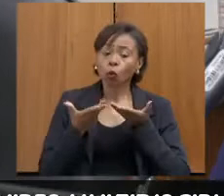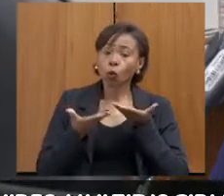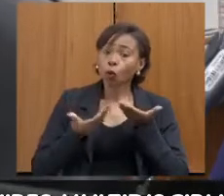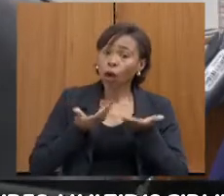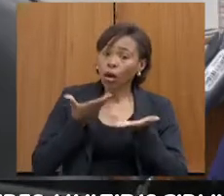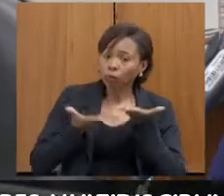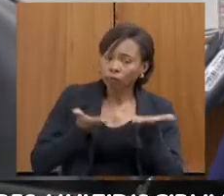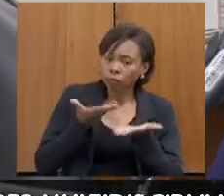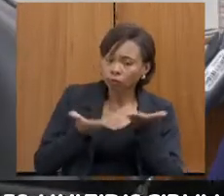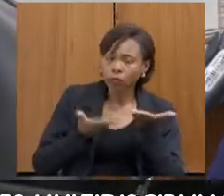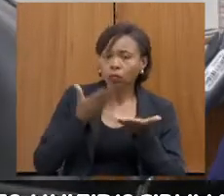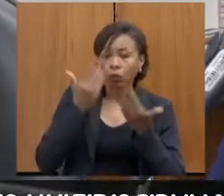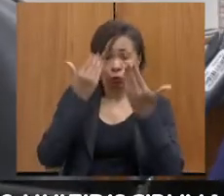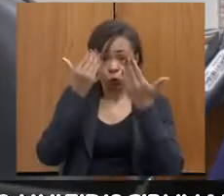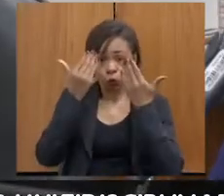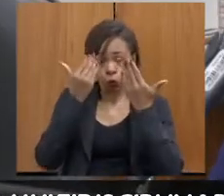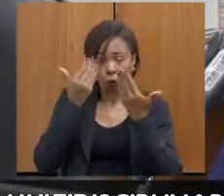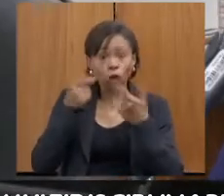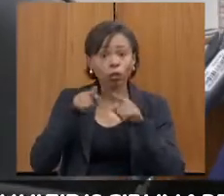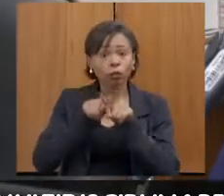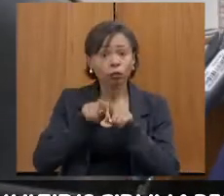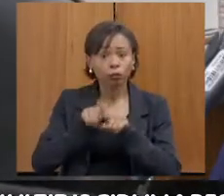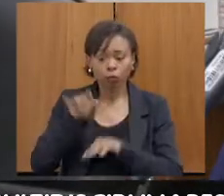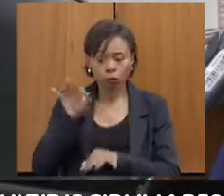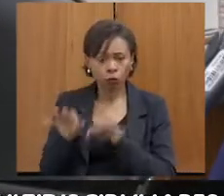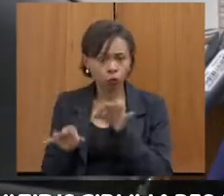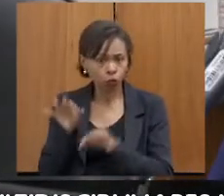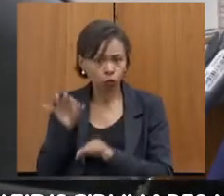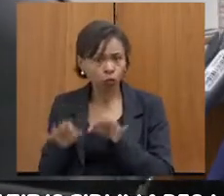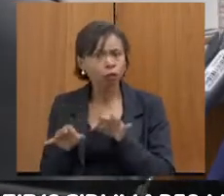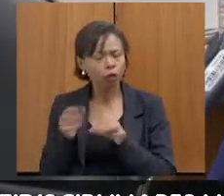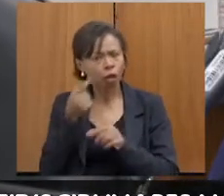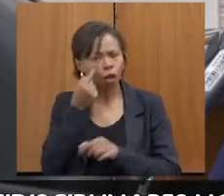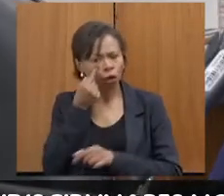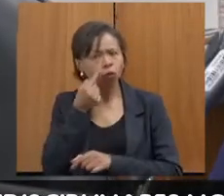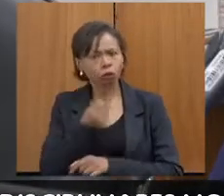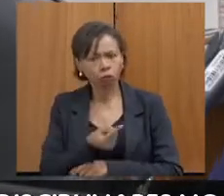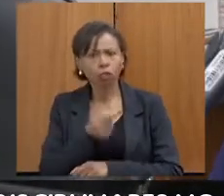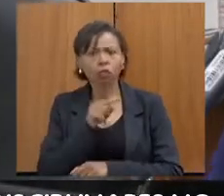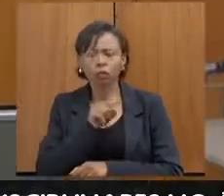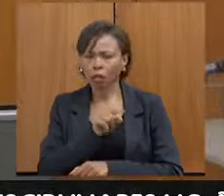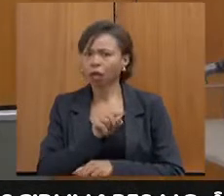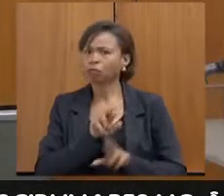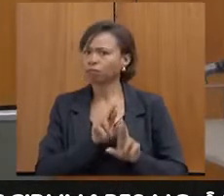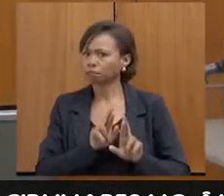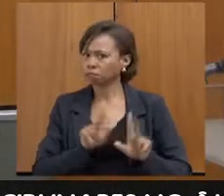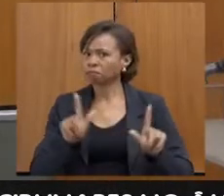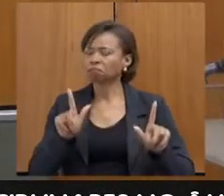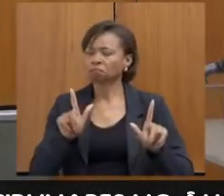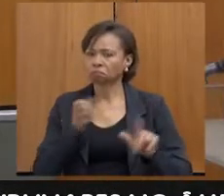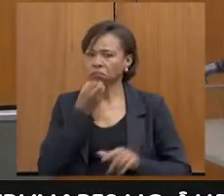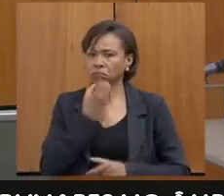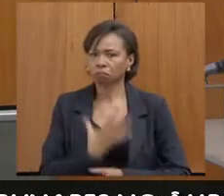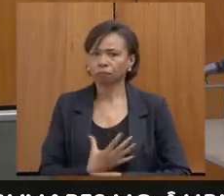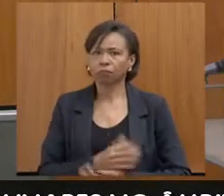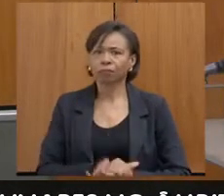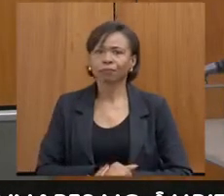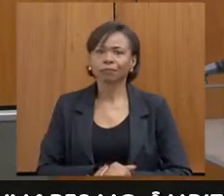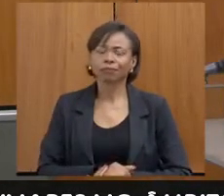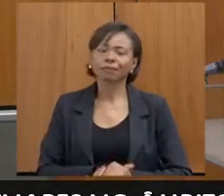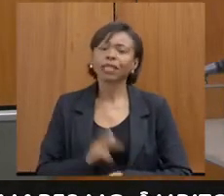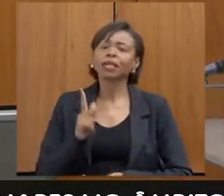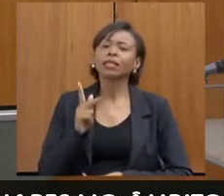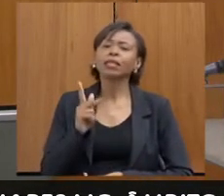acompanhamento jurídico dentro do doutor Guilherme. Então, isso eu vejo como um grande diferencial, um ganho. Doutora